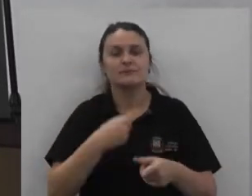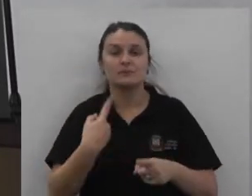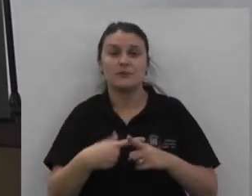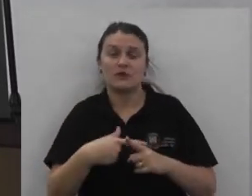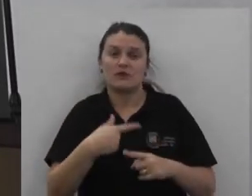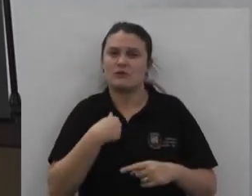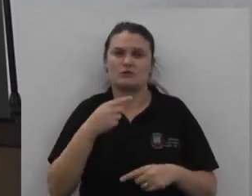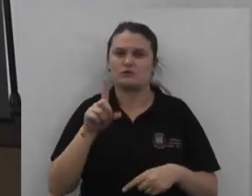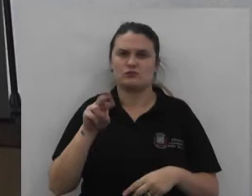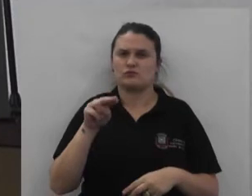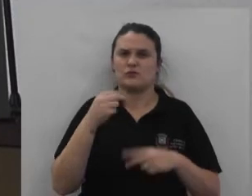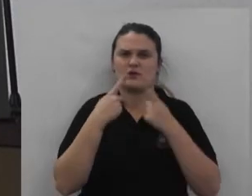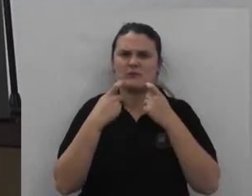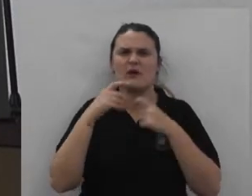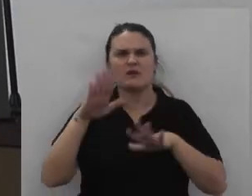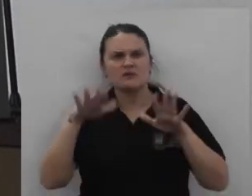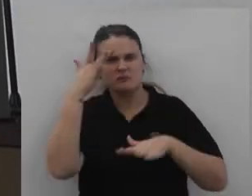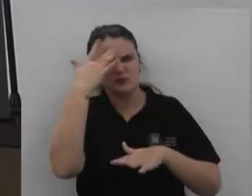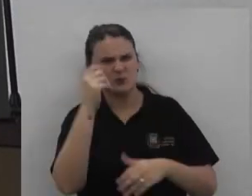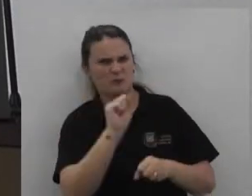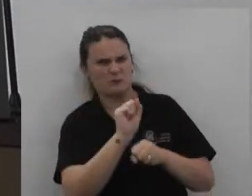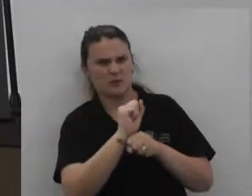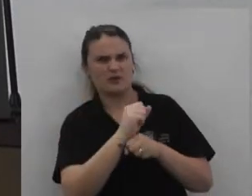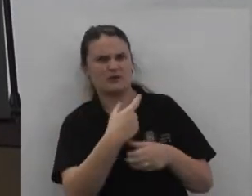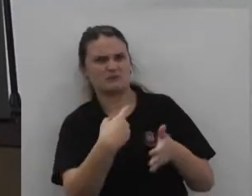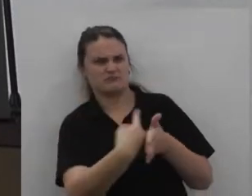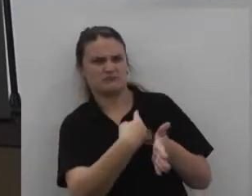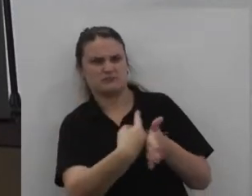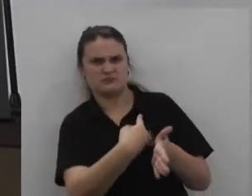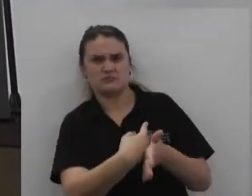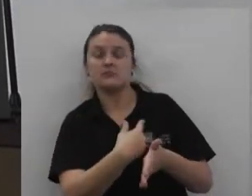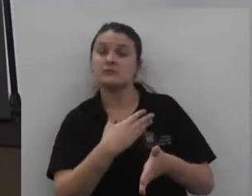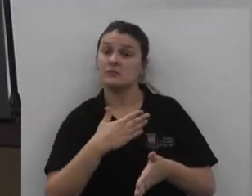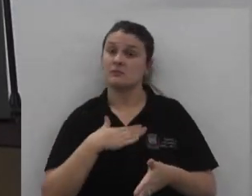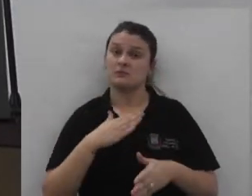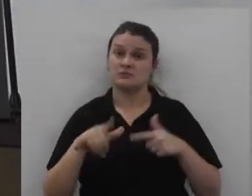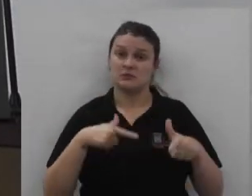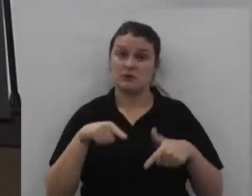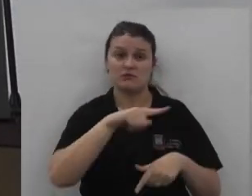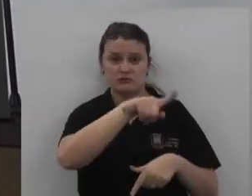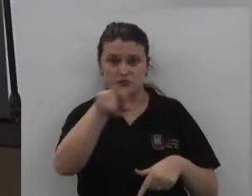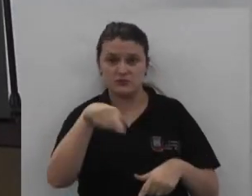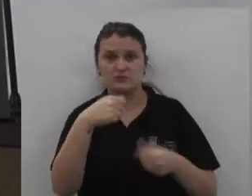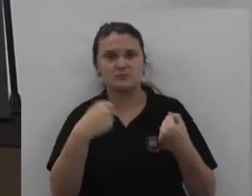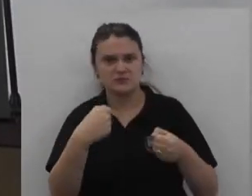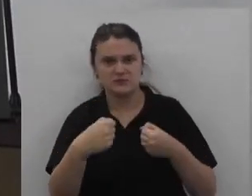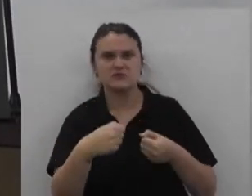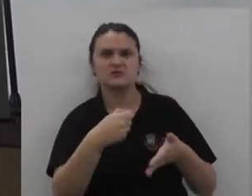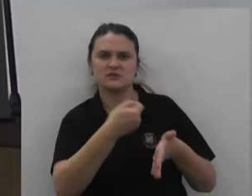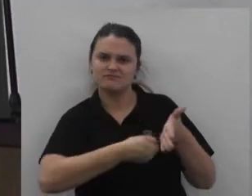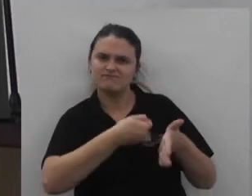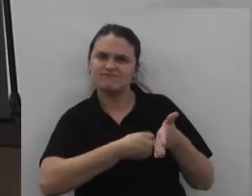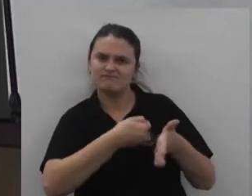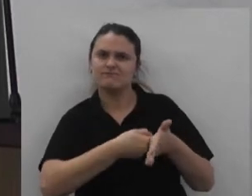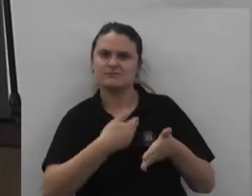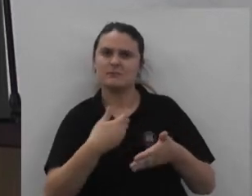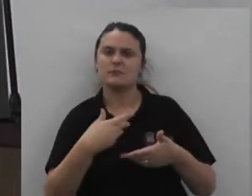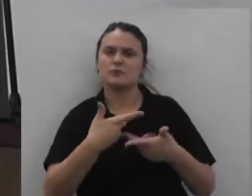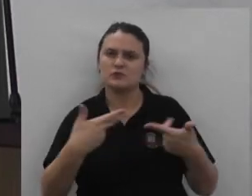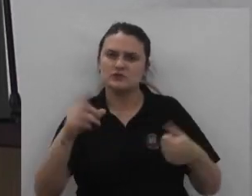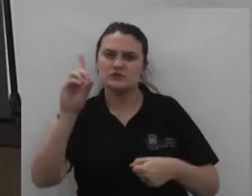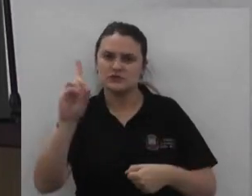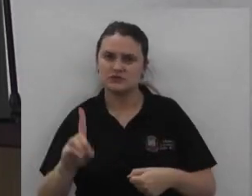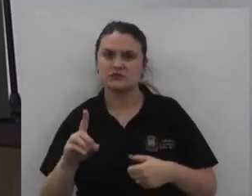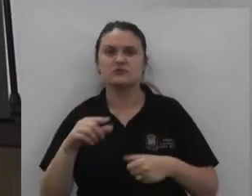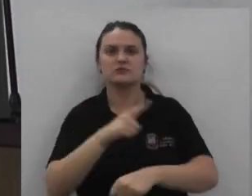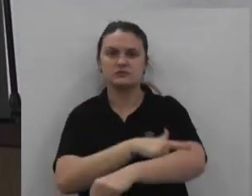Eu não reclamo Às vezes as pessoas Me param na rua E cobram Eu digo Esse é o trabalho De vocês Vocês têm que cobrar Claro De forma educada De